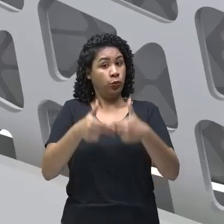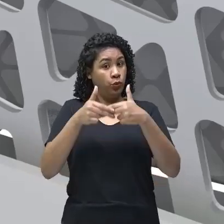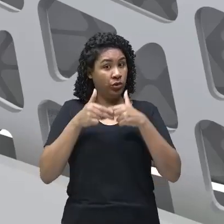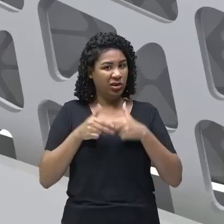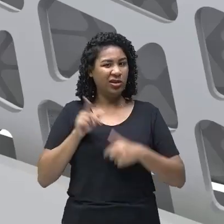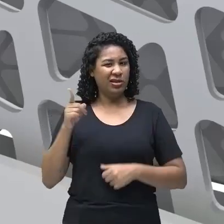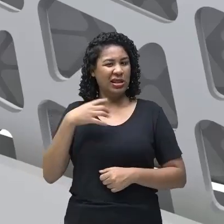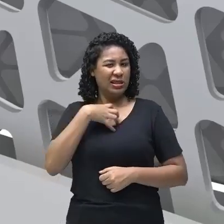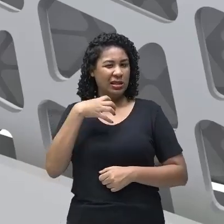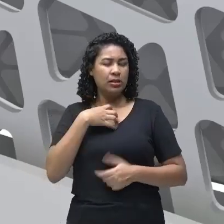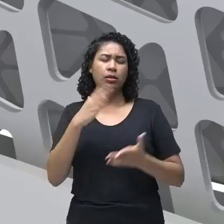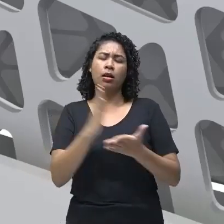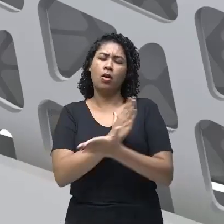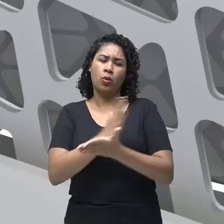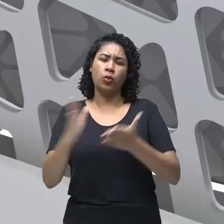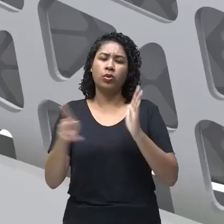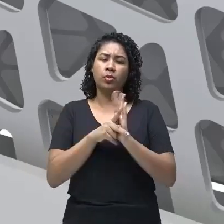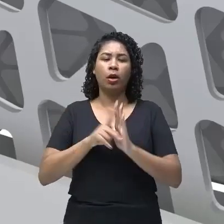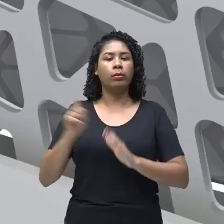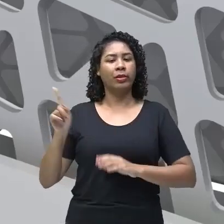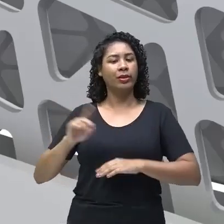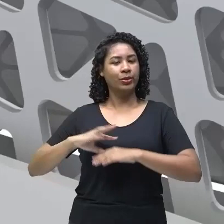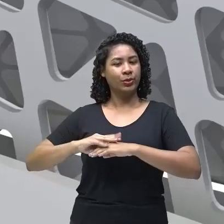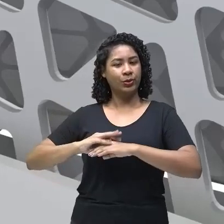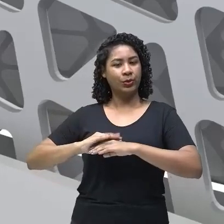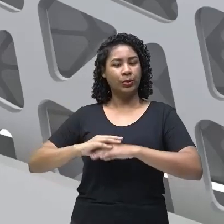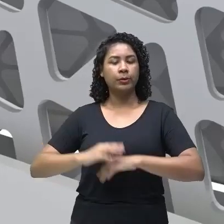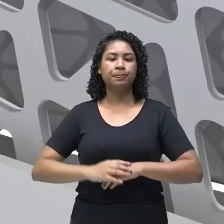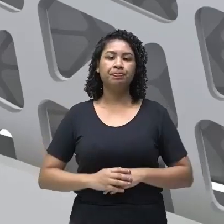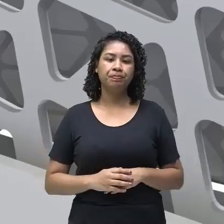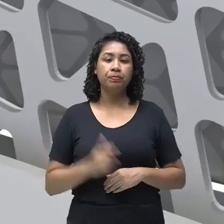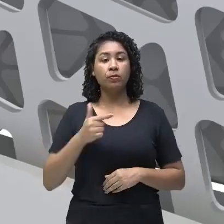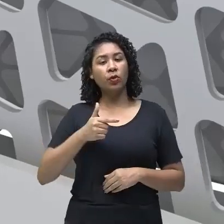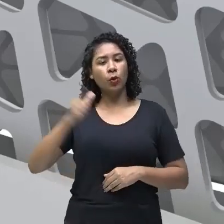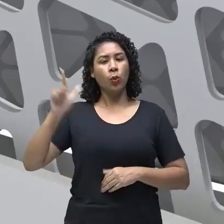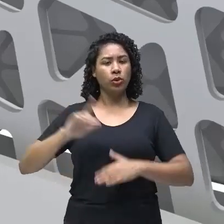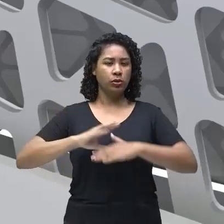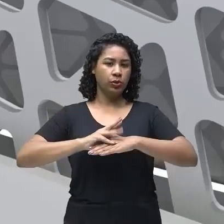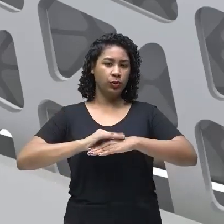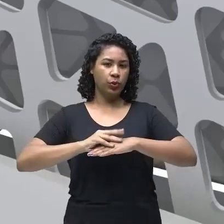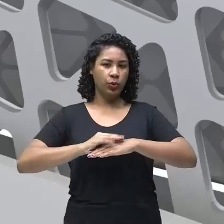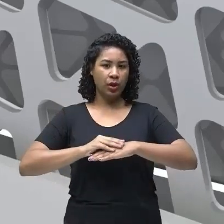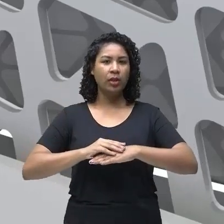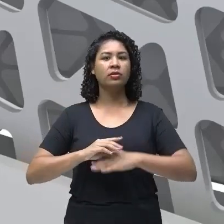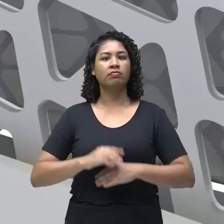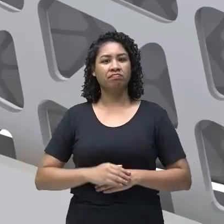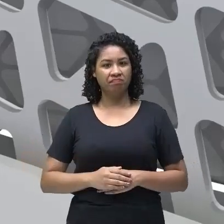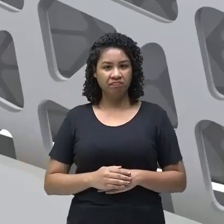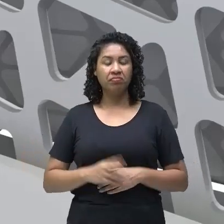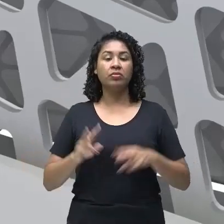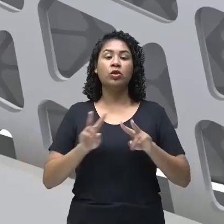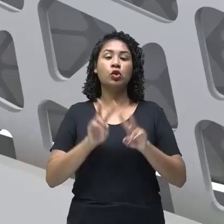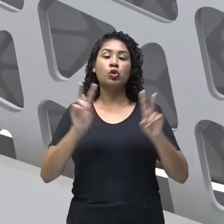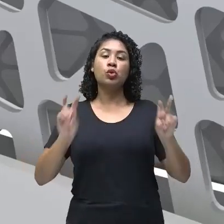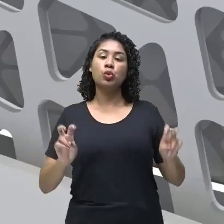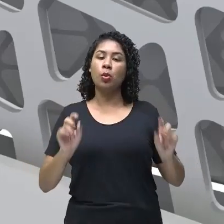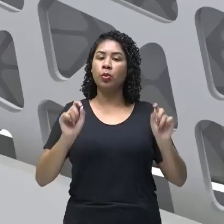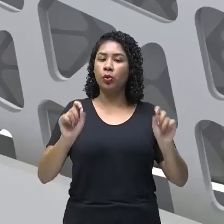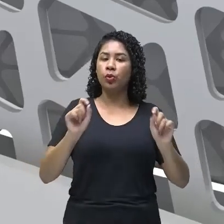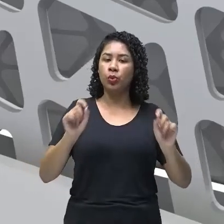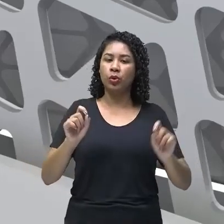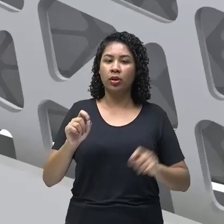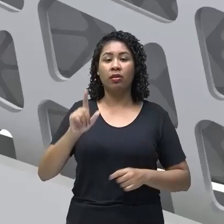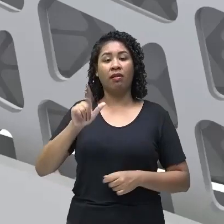são alguns dos sintomas da amebíase. Tem também outra doença que é bastante relacionada pela